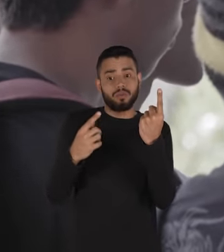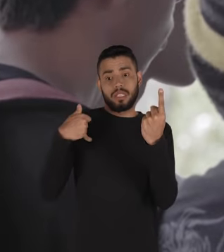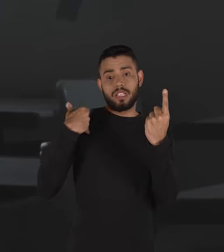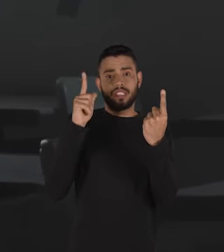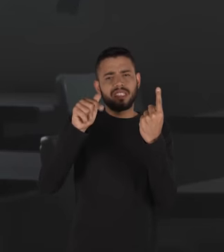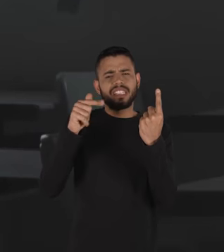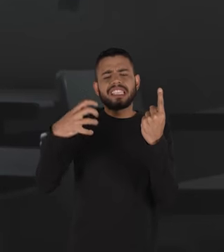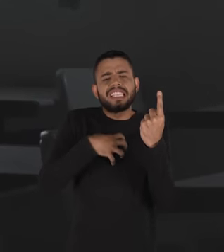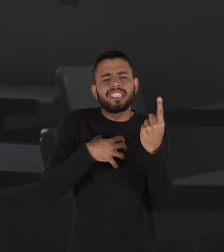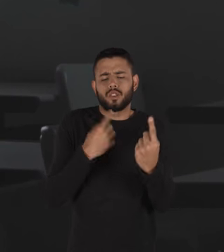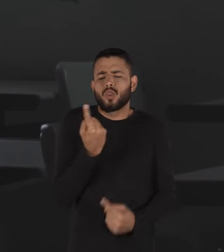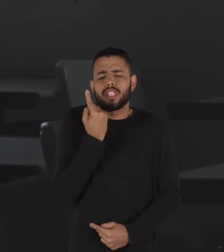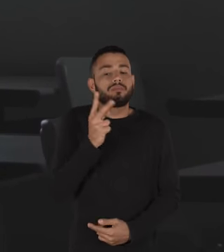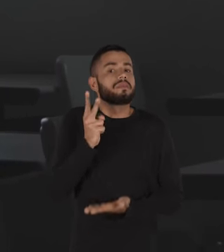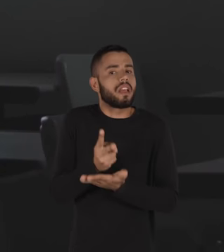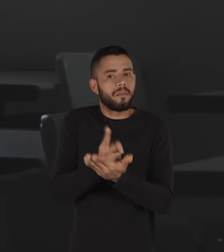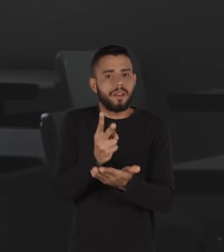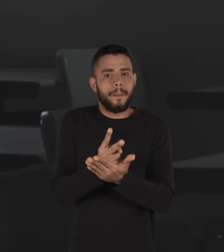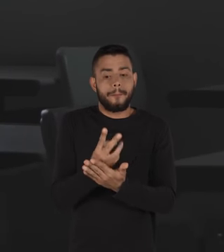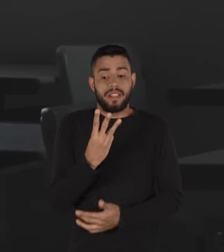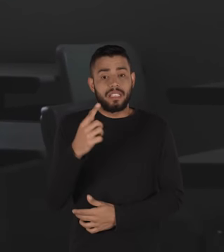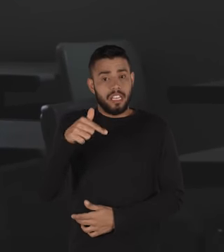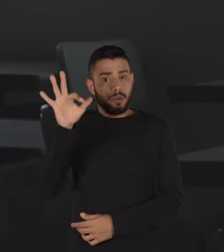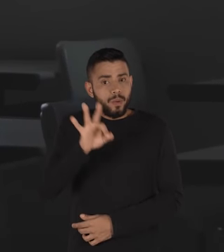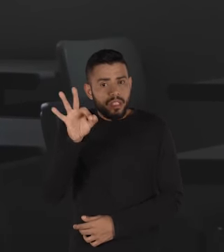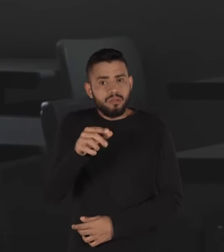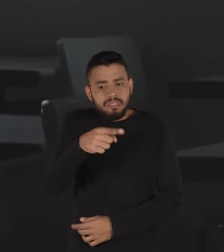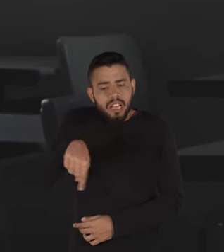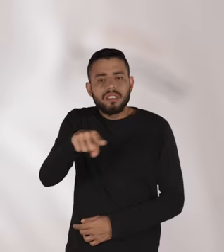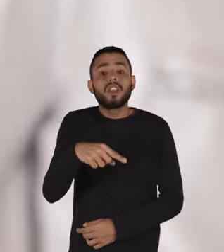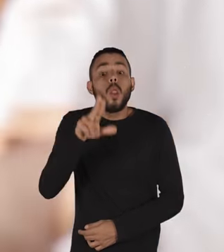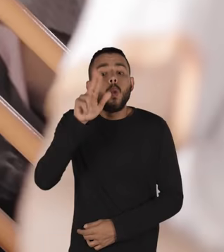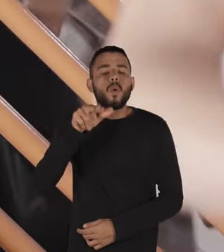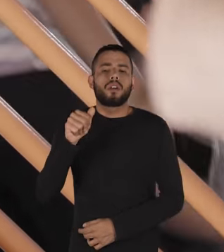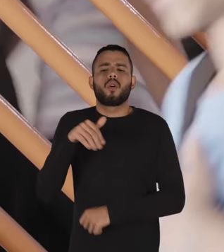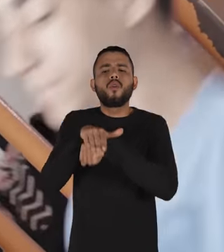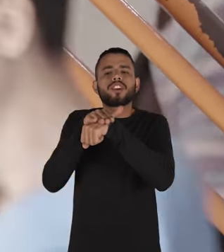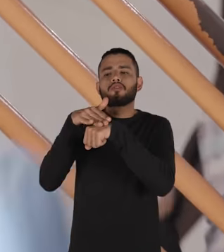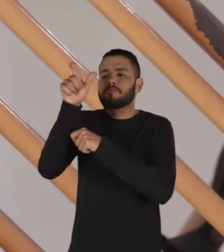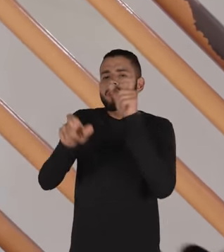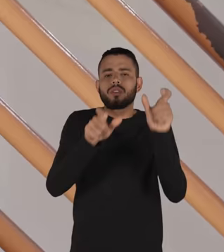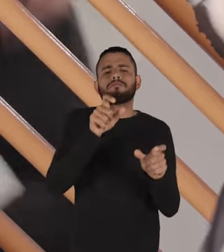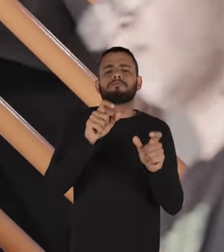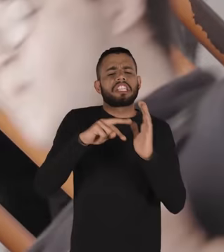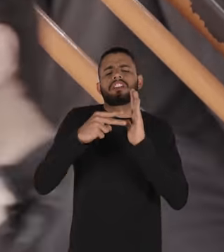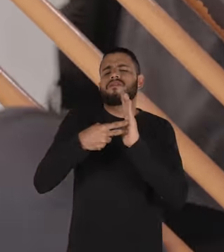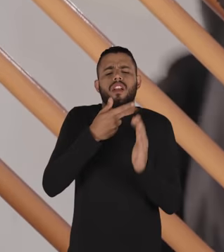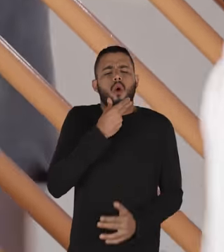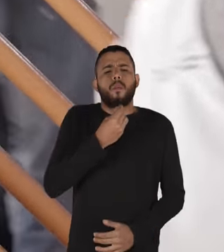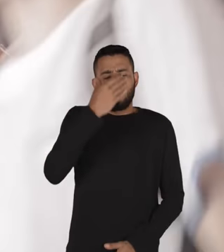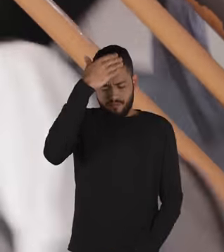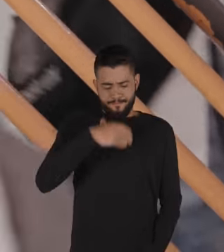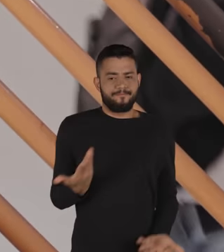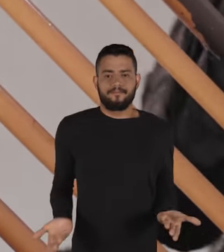afirma se sentir solitário sempre. E 37% deles nunca conversou com ninguém sobre o que significa ser